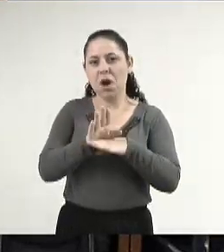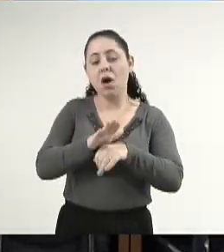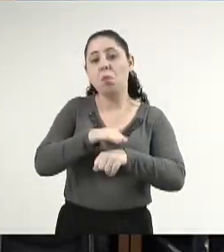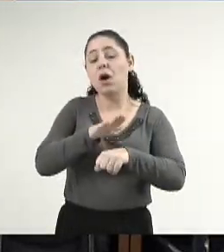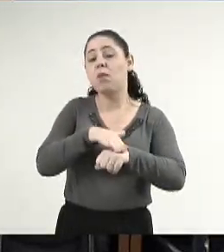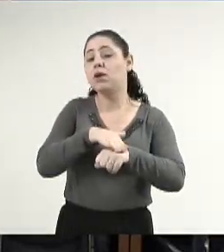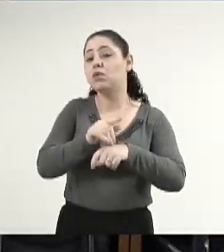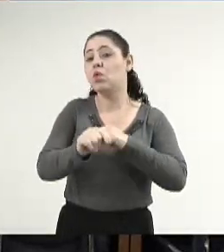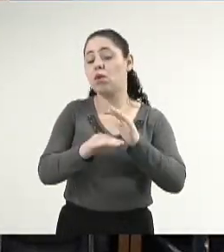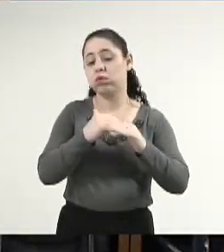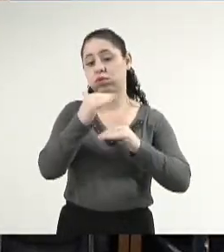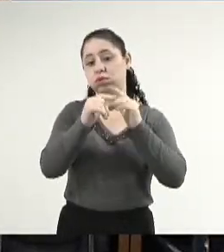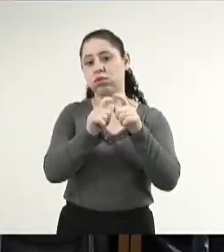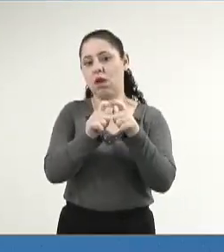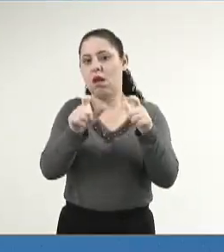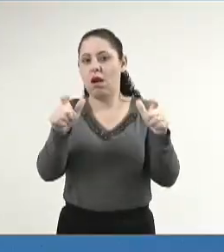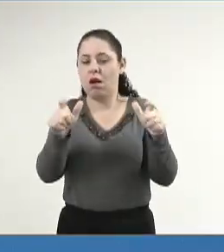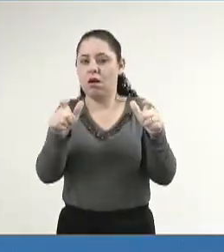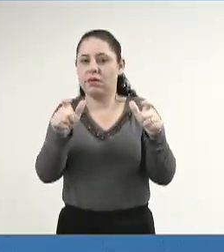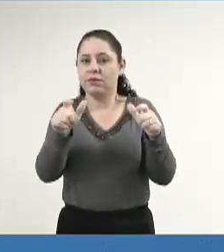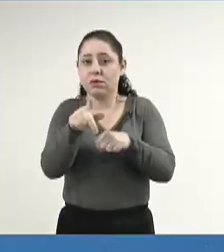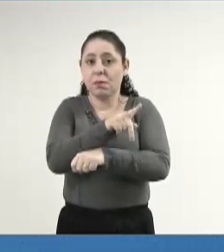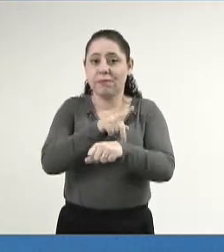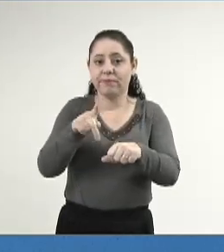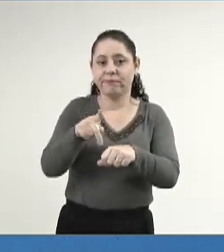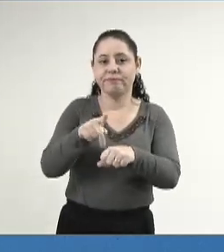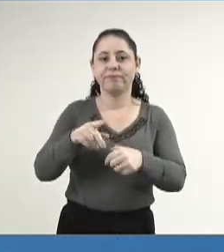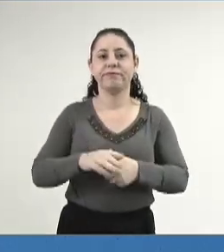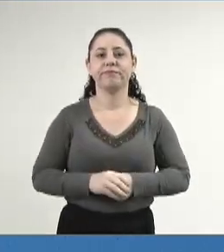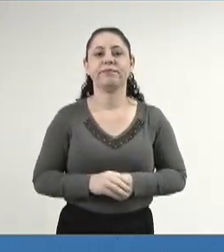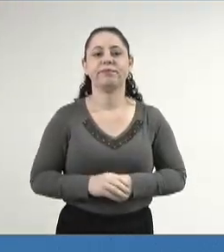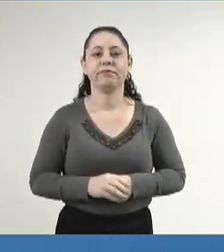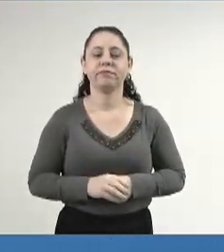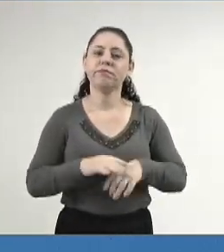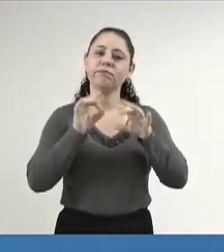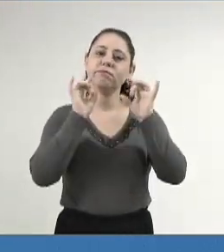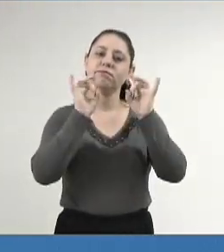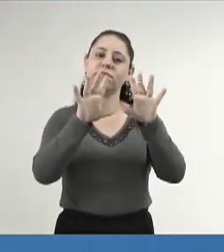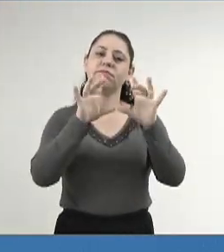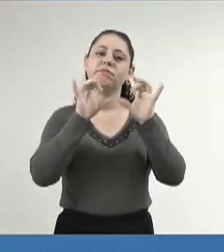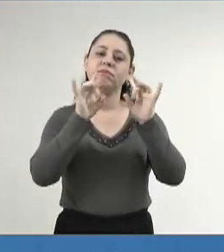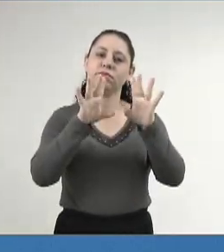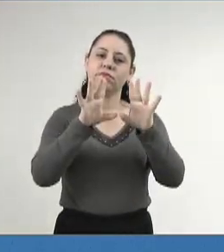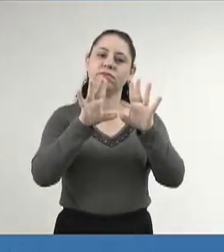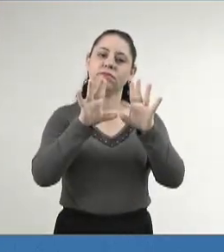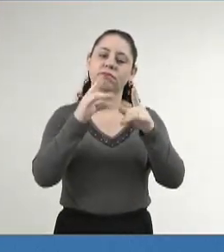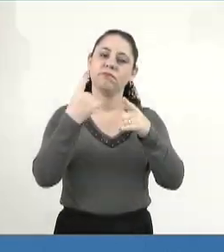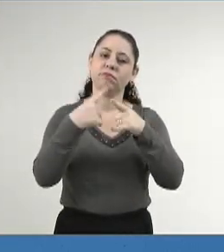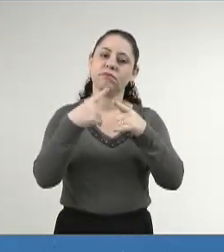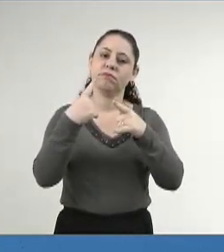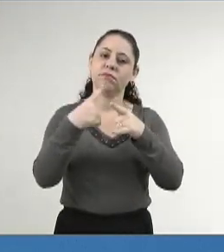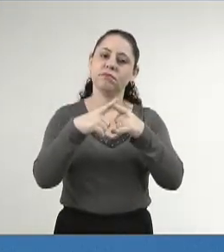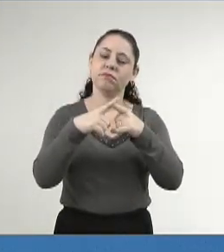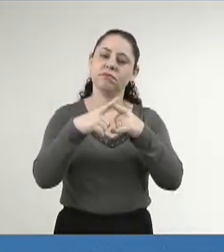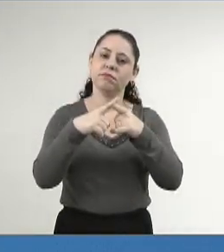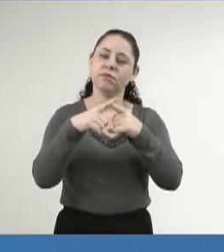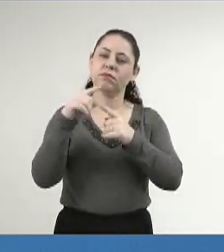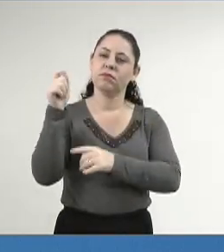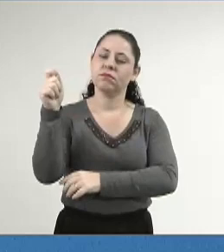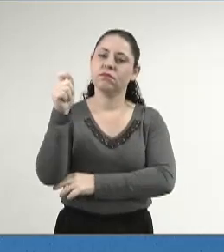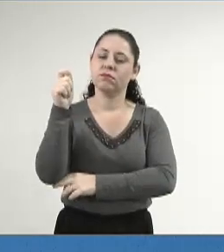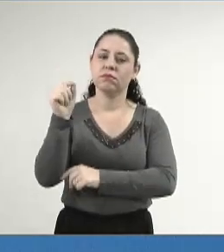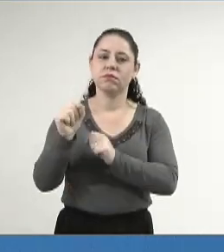com o crescimento desse país, em especial no Sul. Porque a cooperativa,